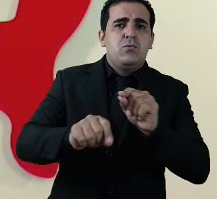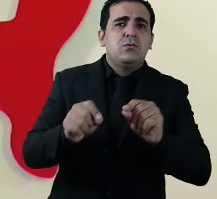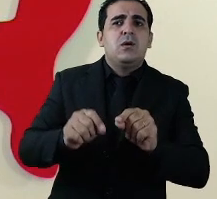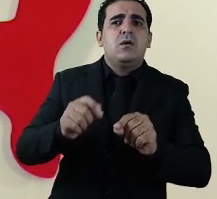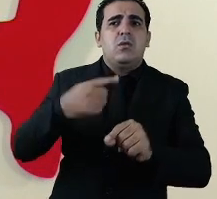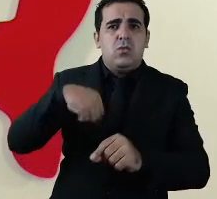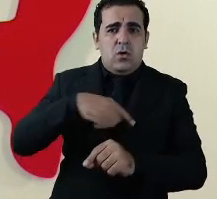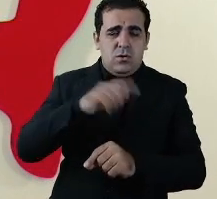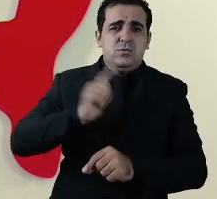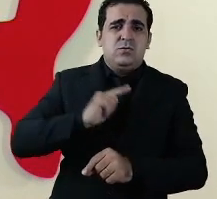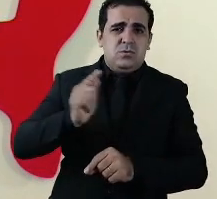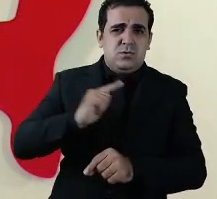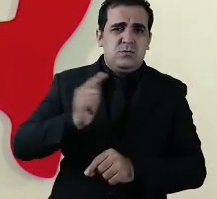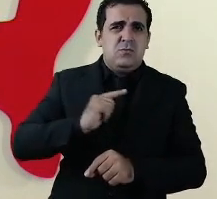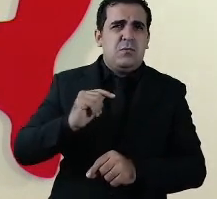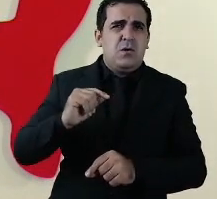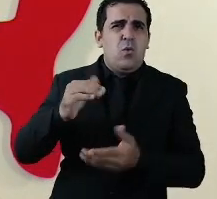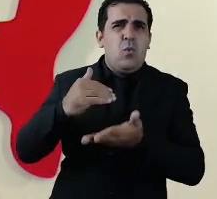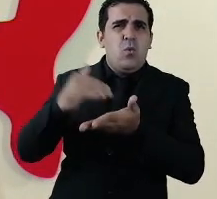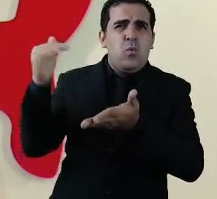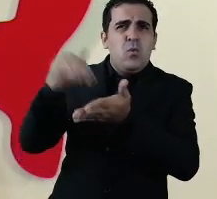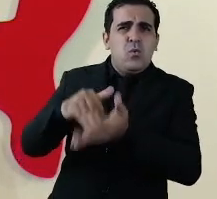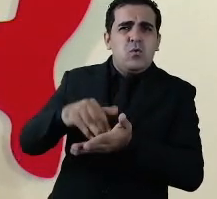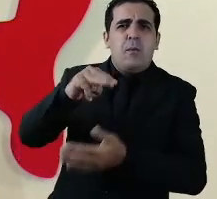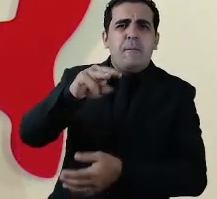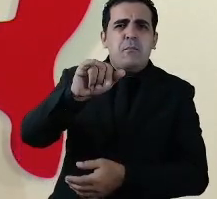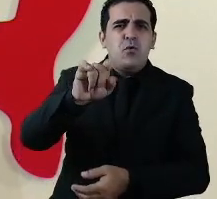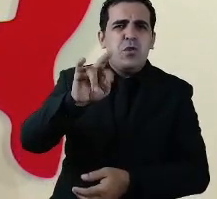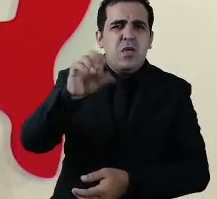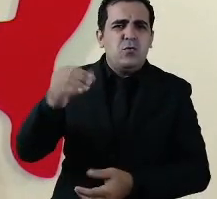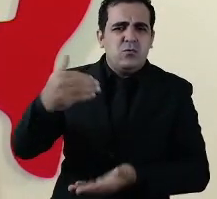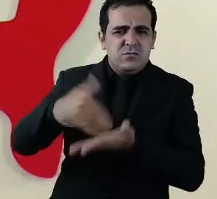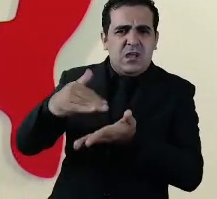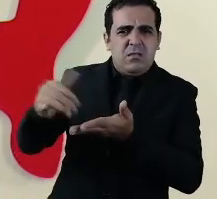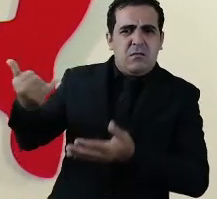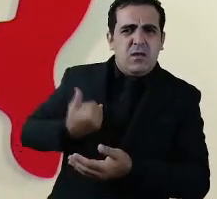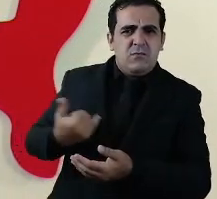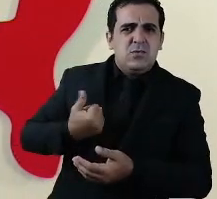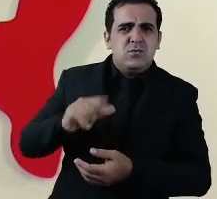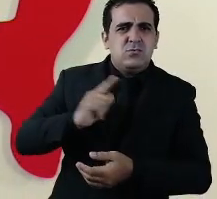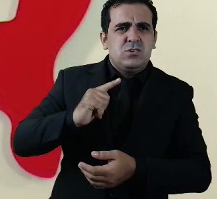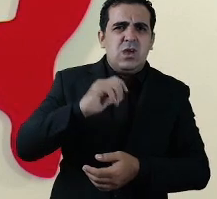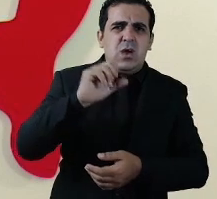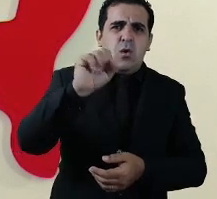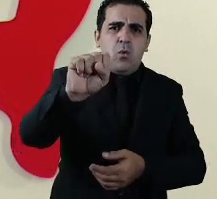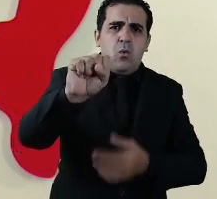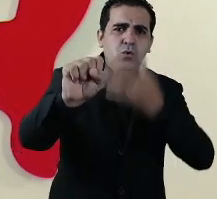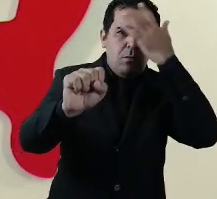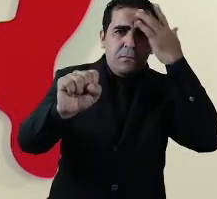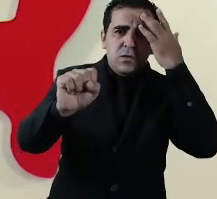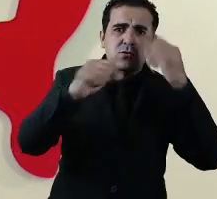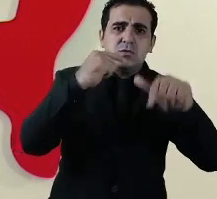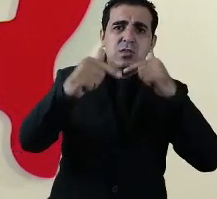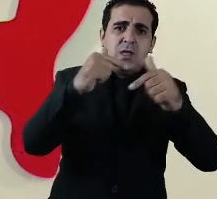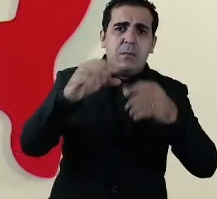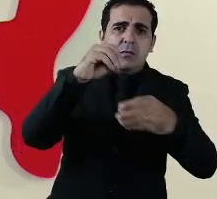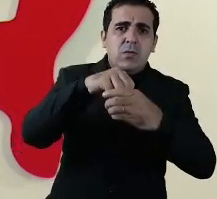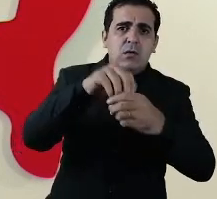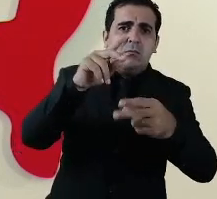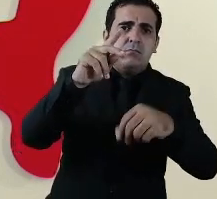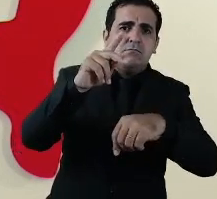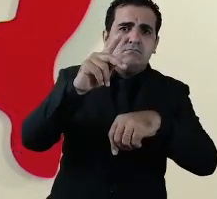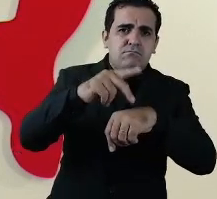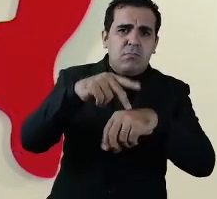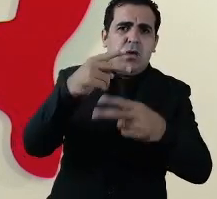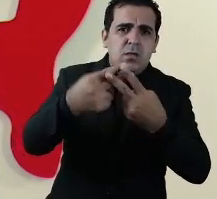algumas perdas o último número informado pelo secretário Murilo indicava oito servidores do sistema penitenciário que